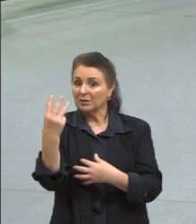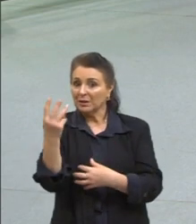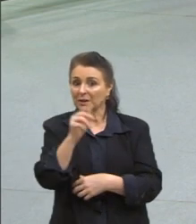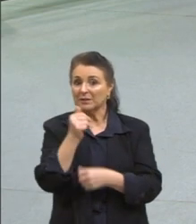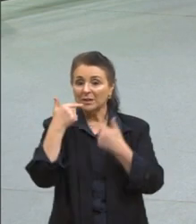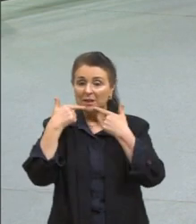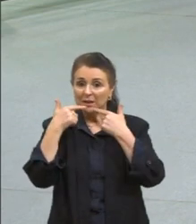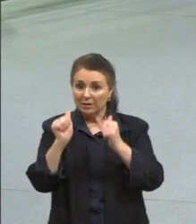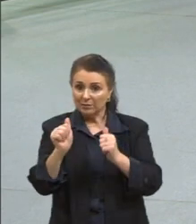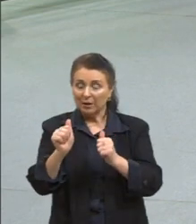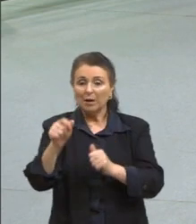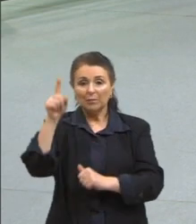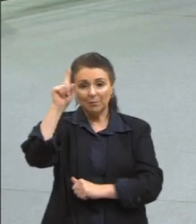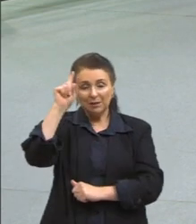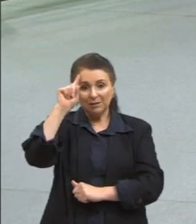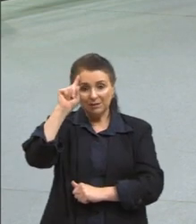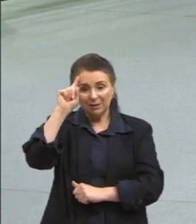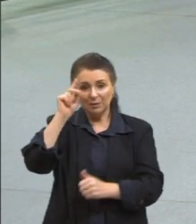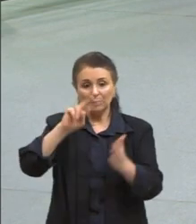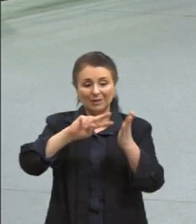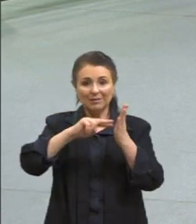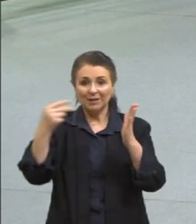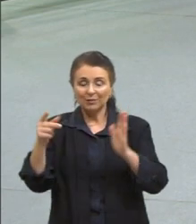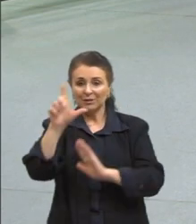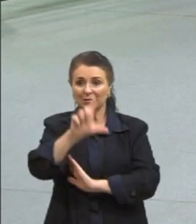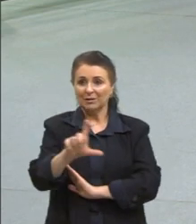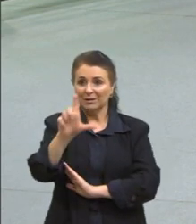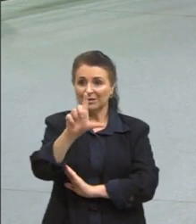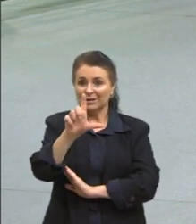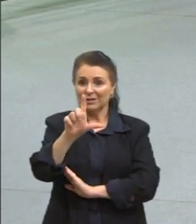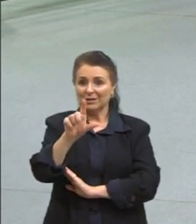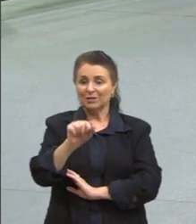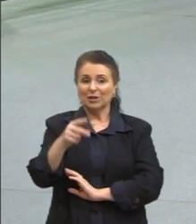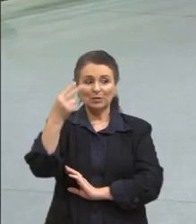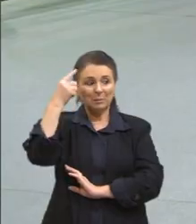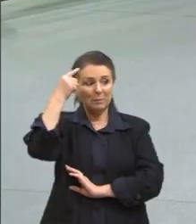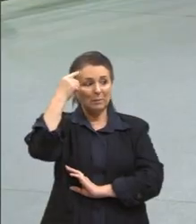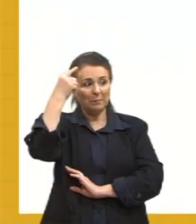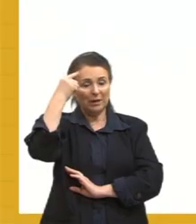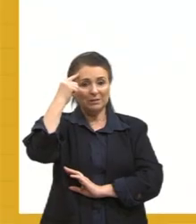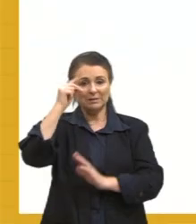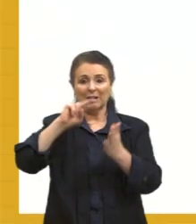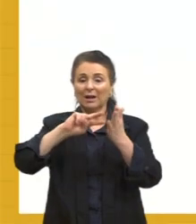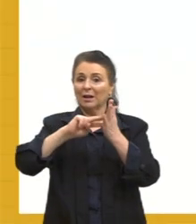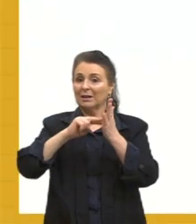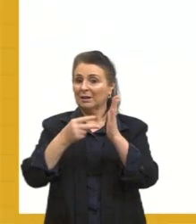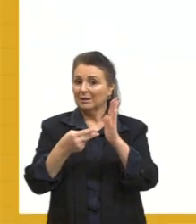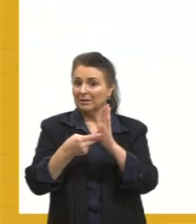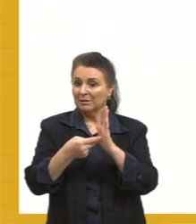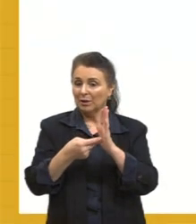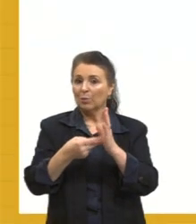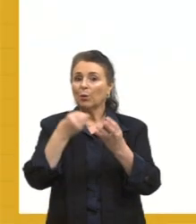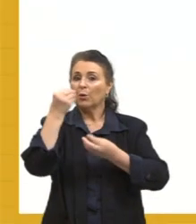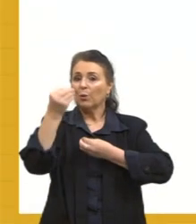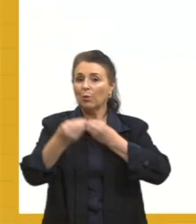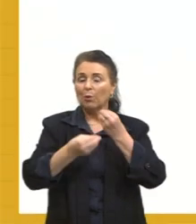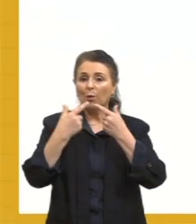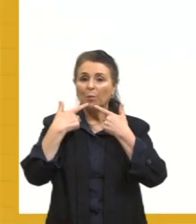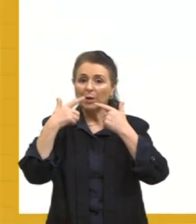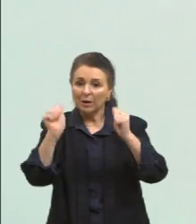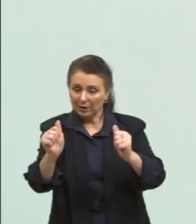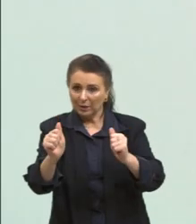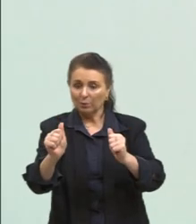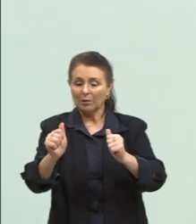pensa em tradução literária, Dani. Então, quando a gente pensa em tradução, gente pensa em como que a nossa língua é mecanismo